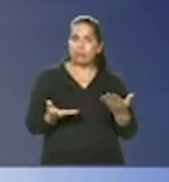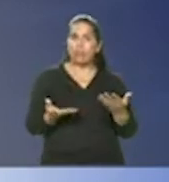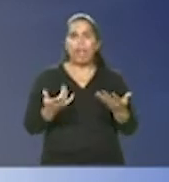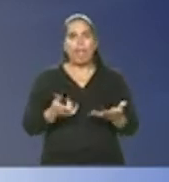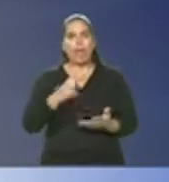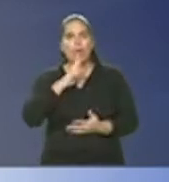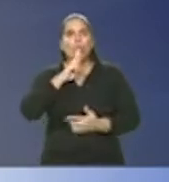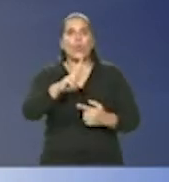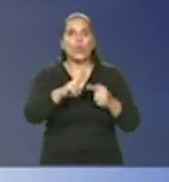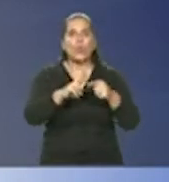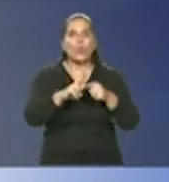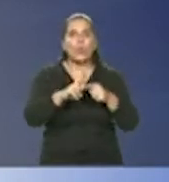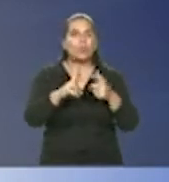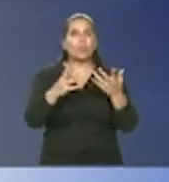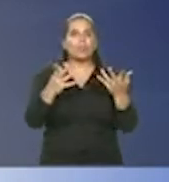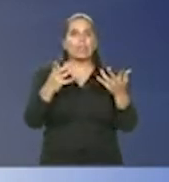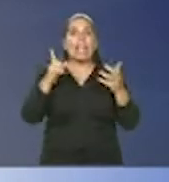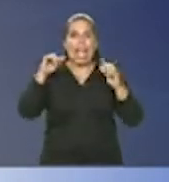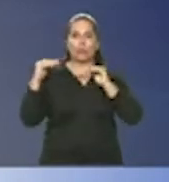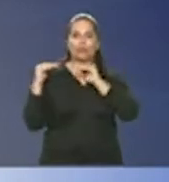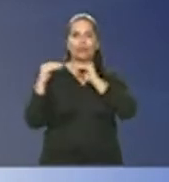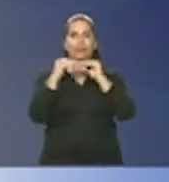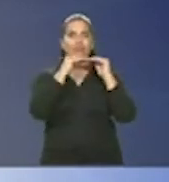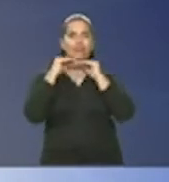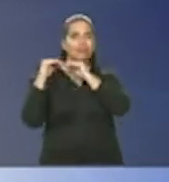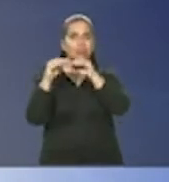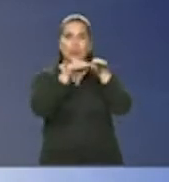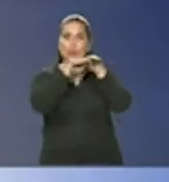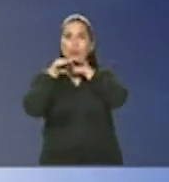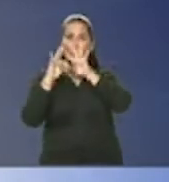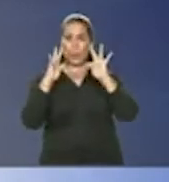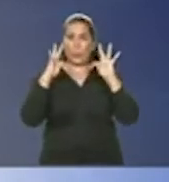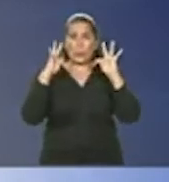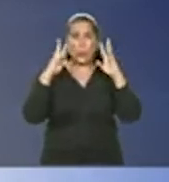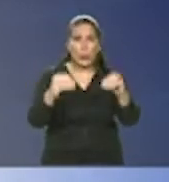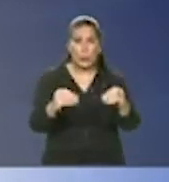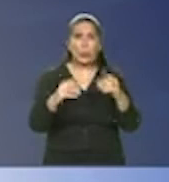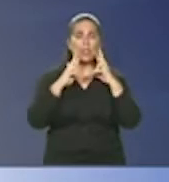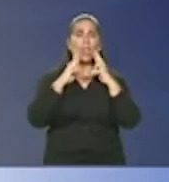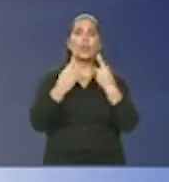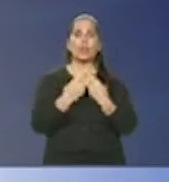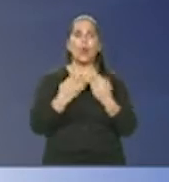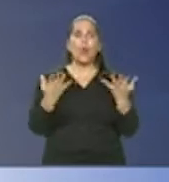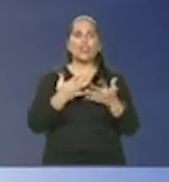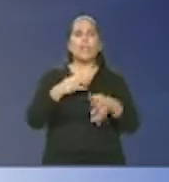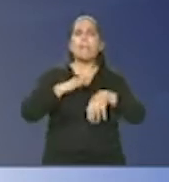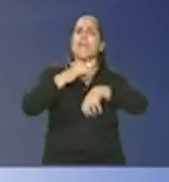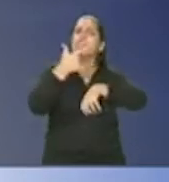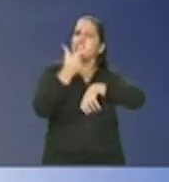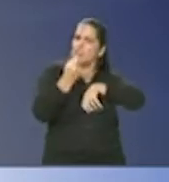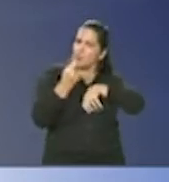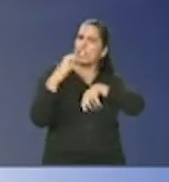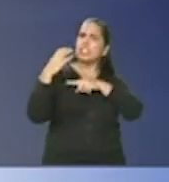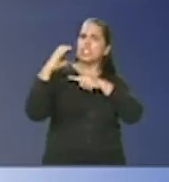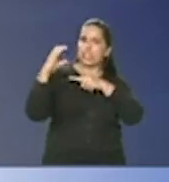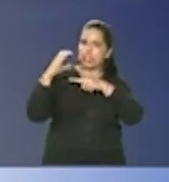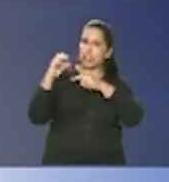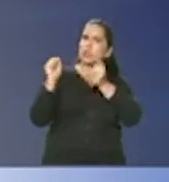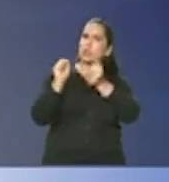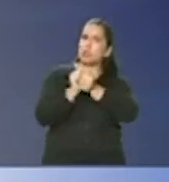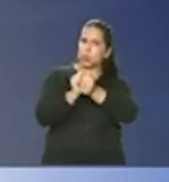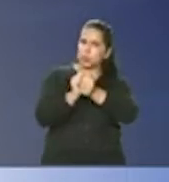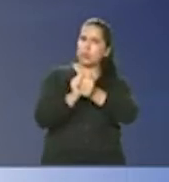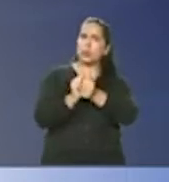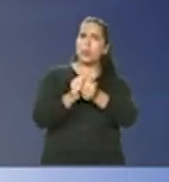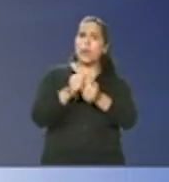decisão praticamente por unanimidade. Hoje, nós tínhamos mais de 20 cientistas conosco, homens da